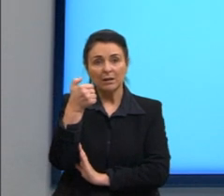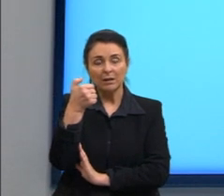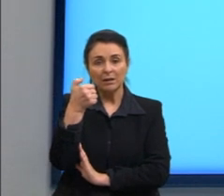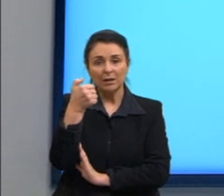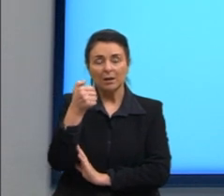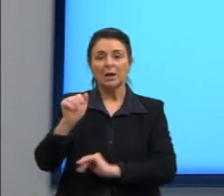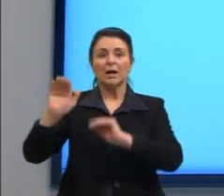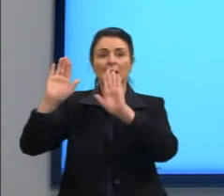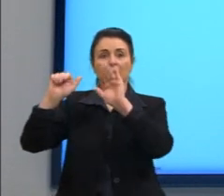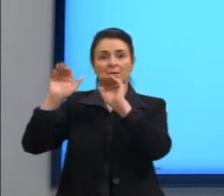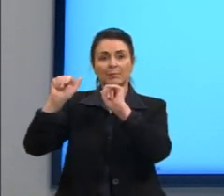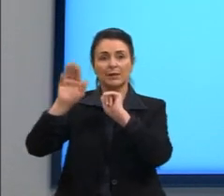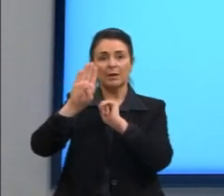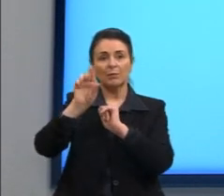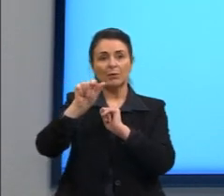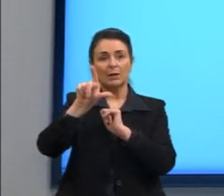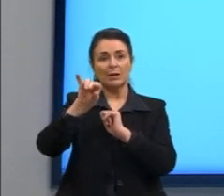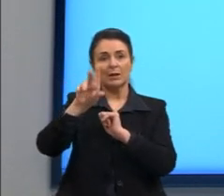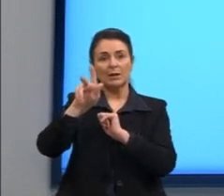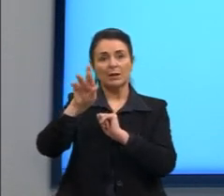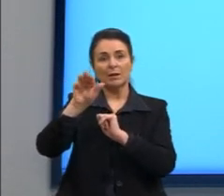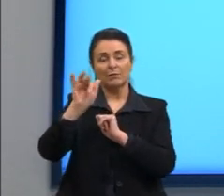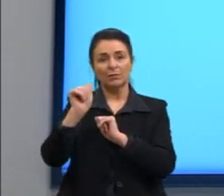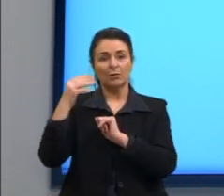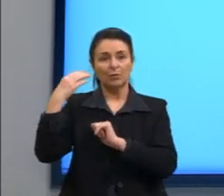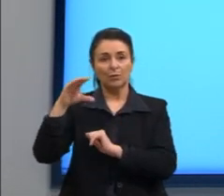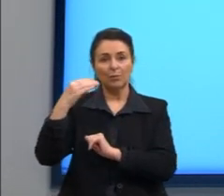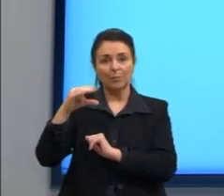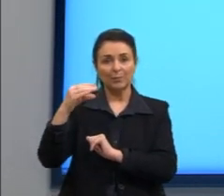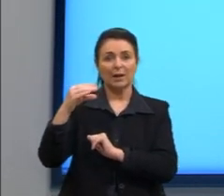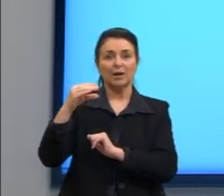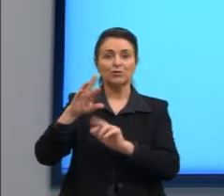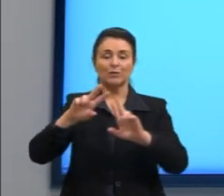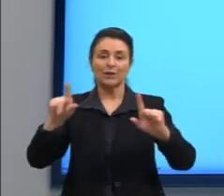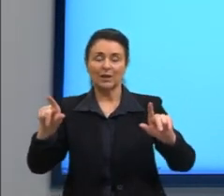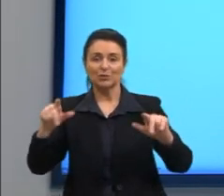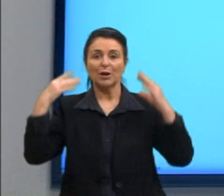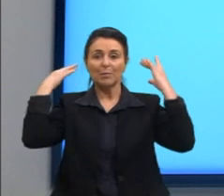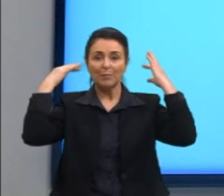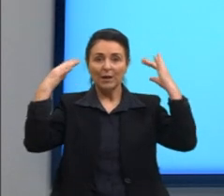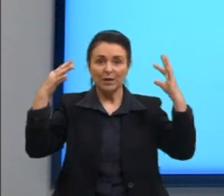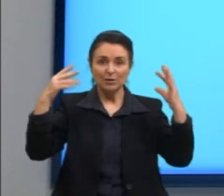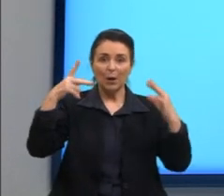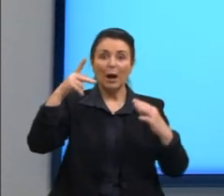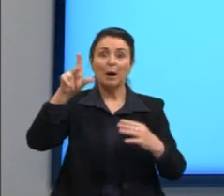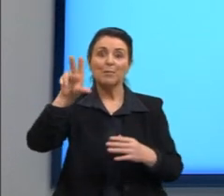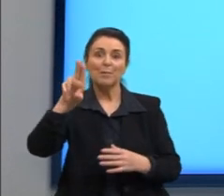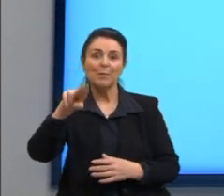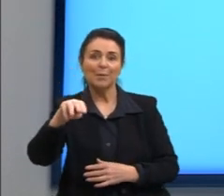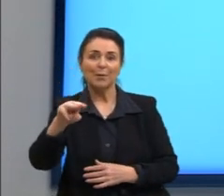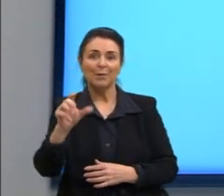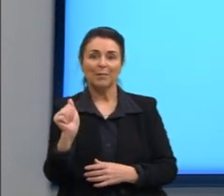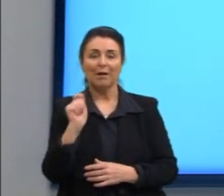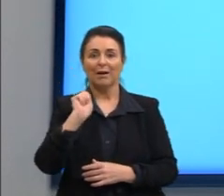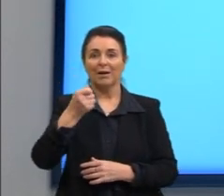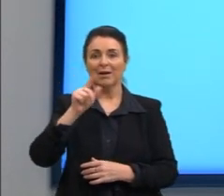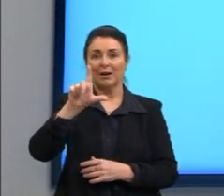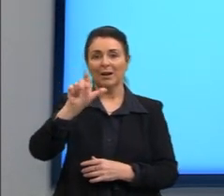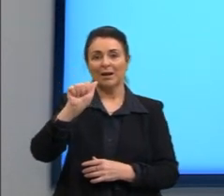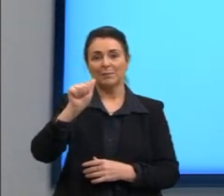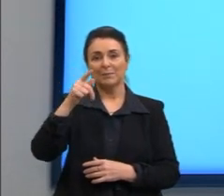Na Espanha, é amado de bolígrafo, Colombia esfero, México pluma, Argentina